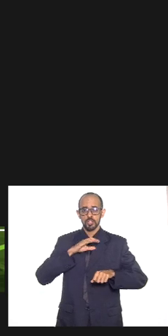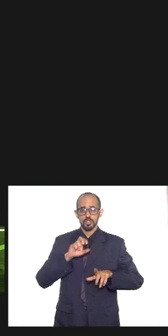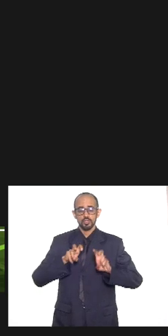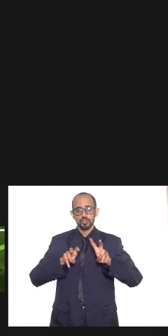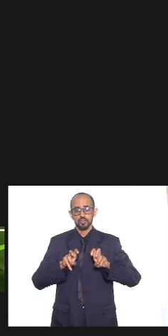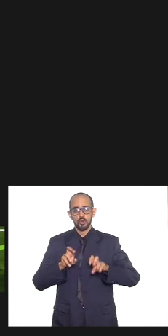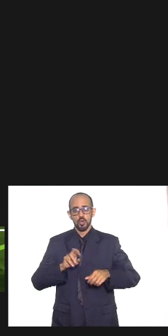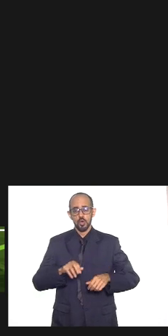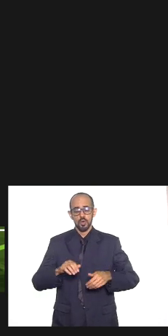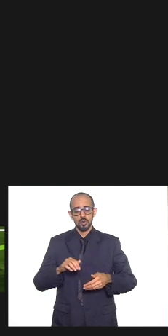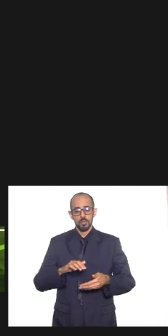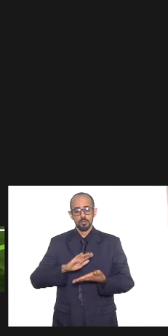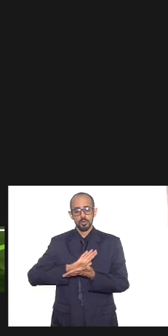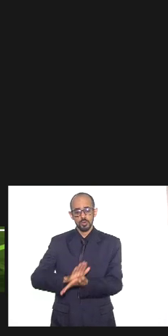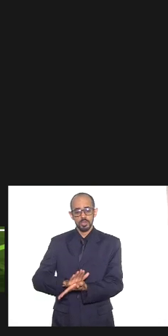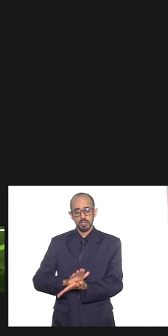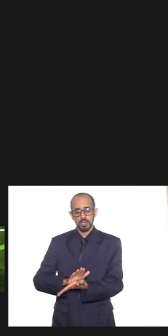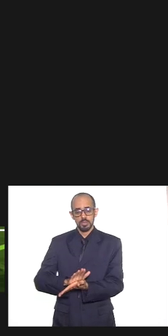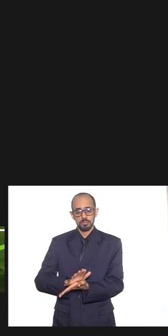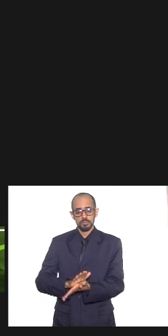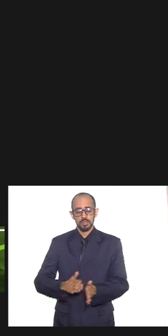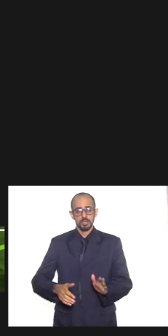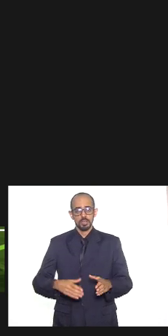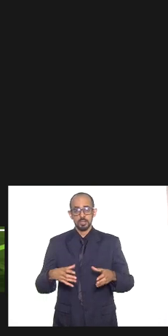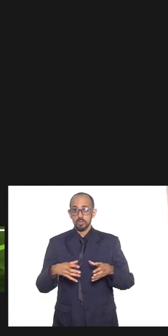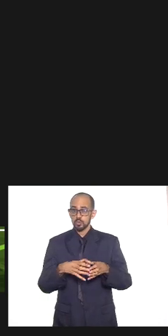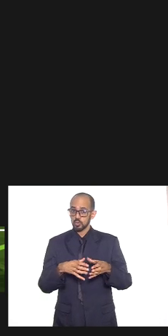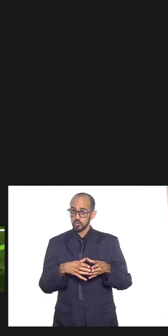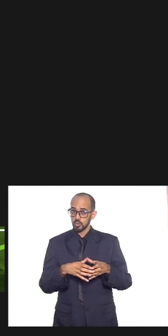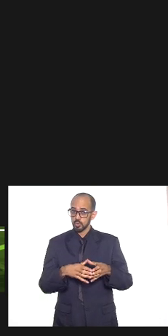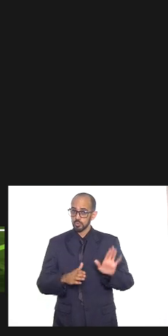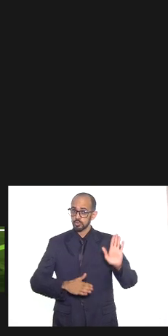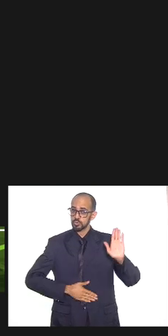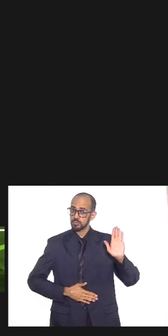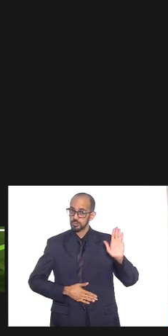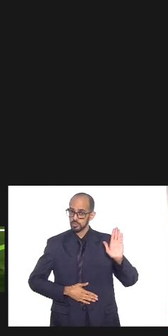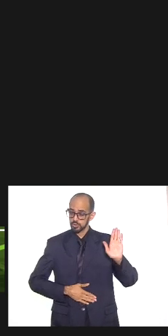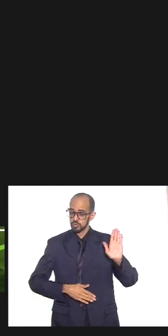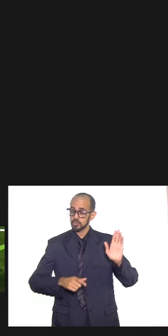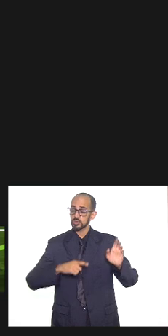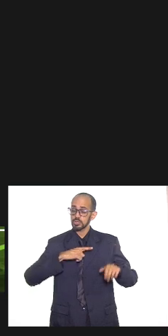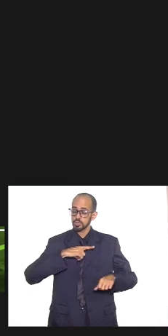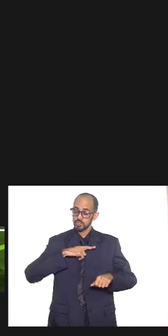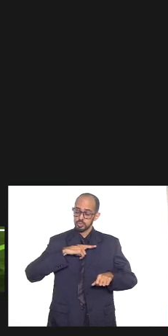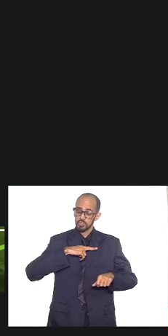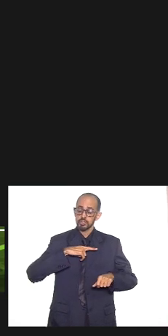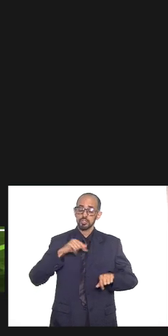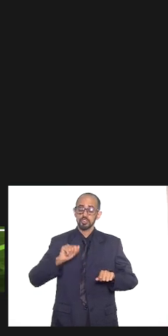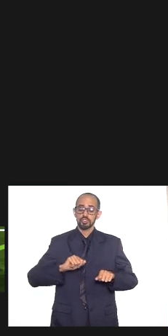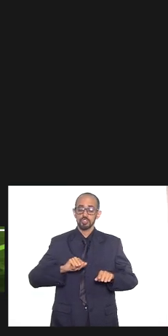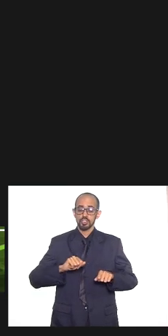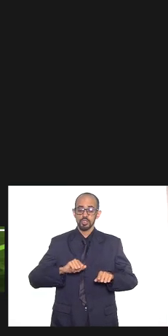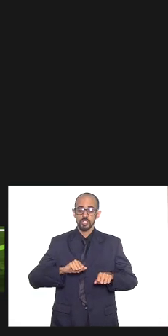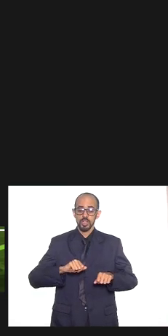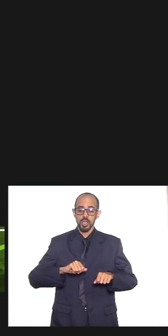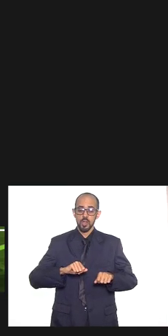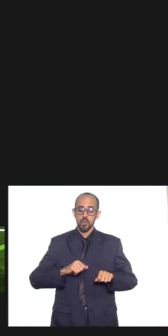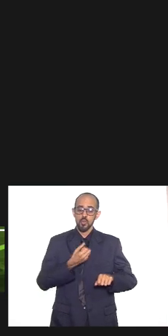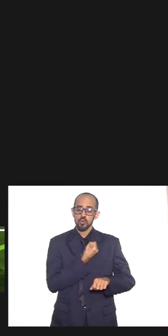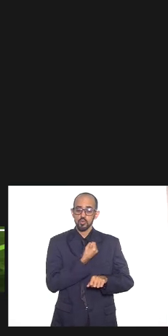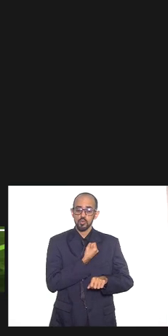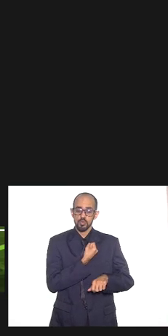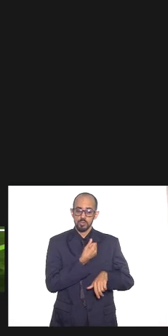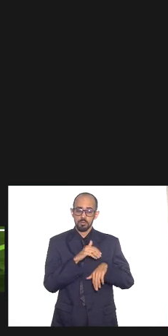intolerância praticada por uma facção criminosa que vinha apresentando o resultado repressivo da delegacia já vinha mostrando o